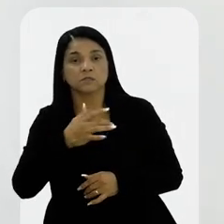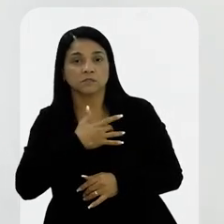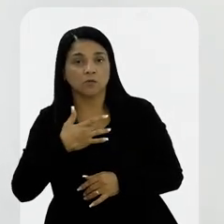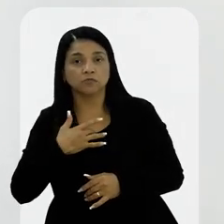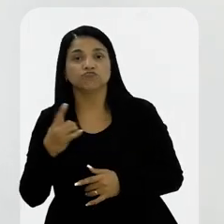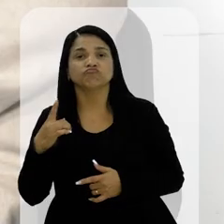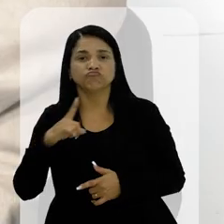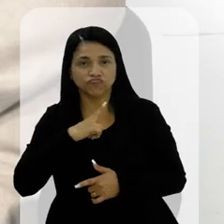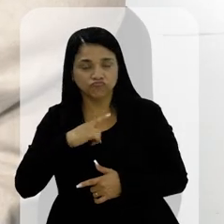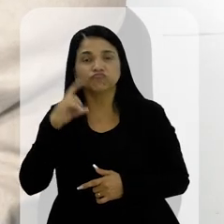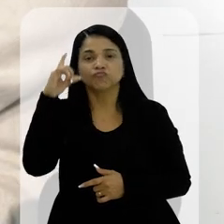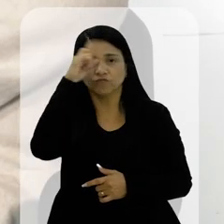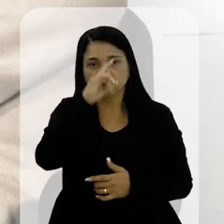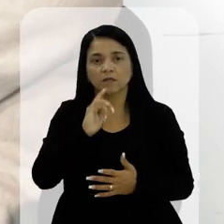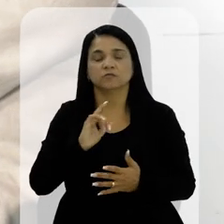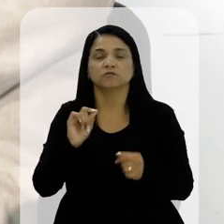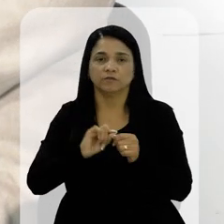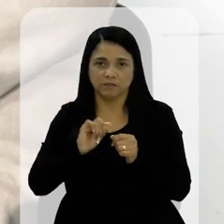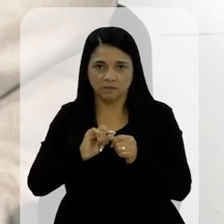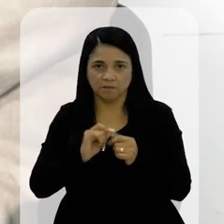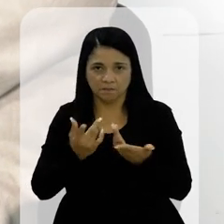dificuldade de fazê-lo.